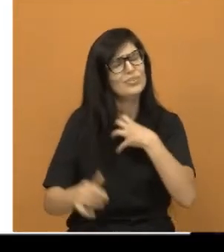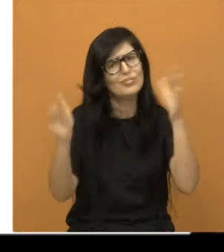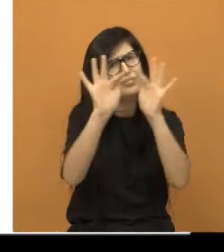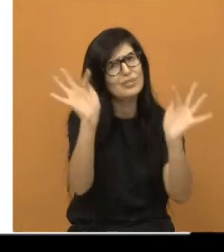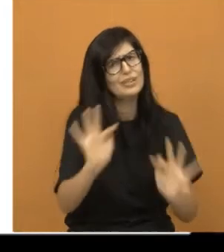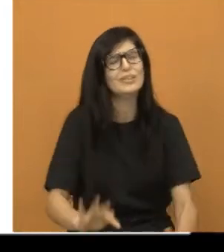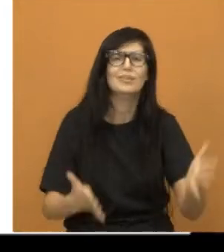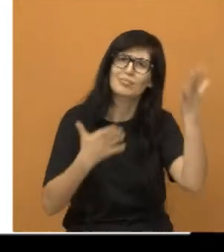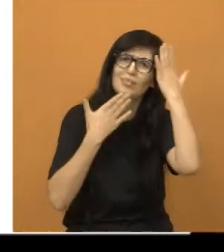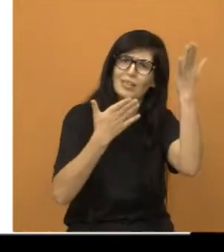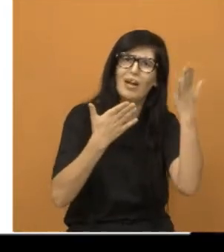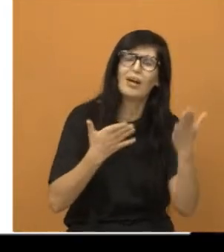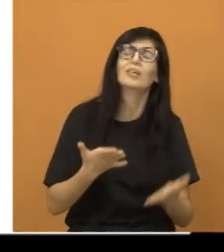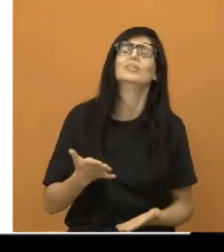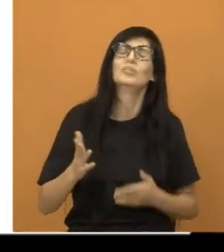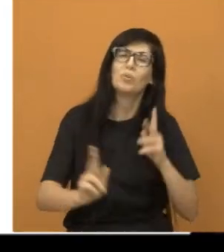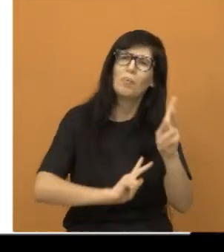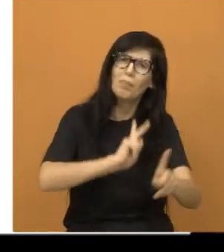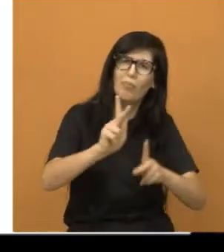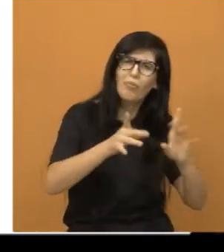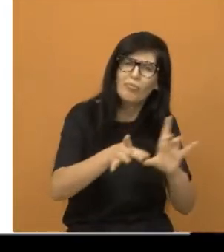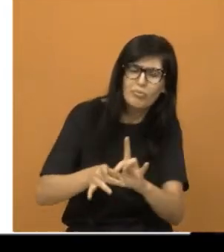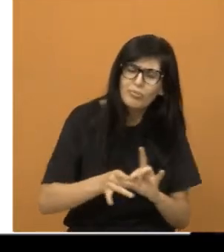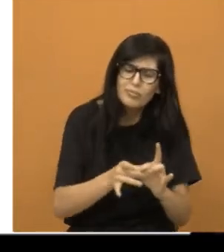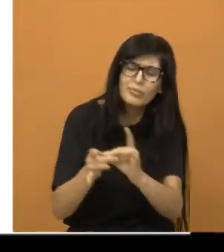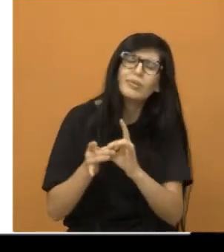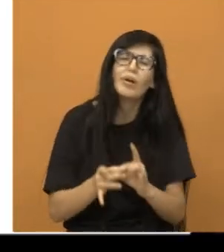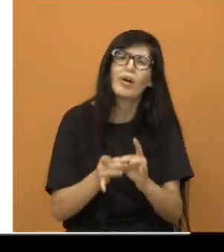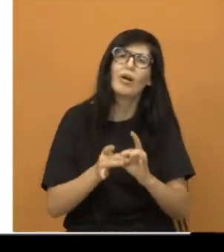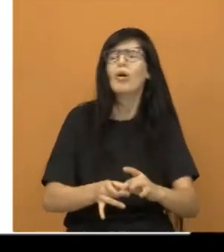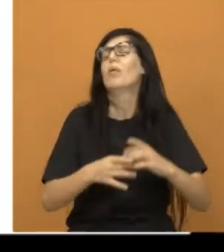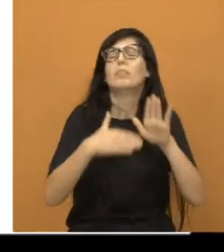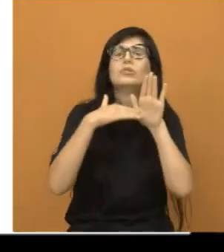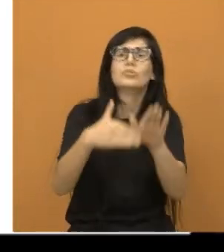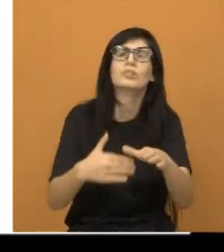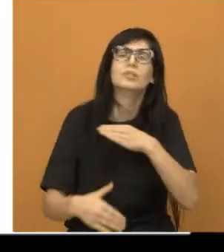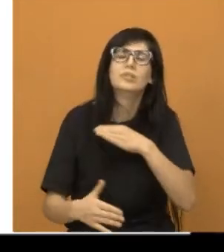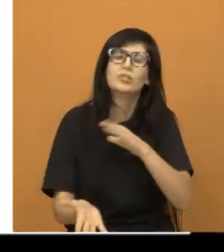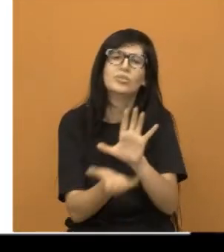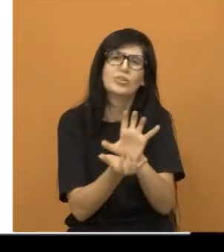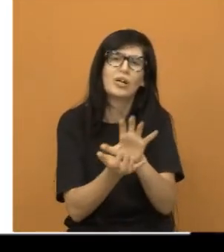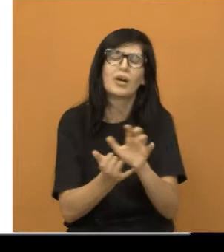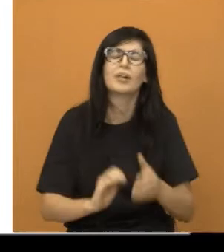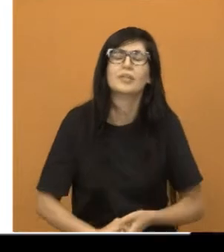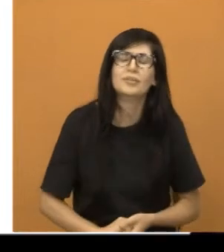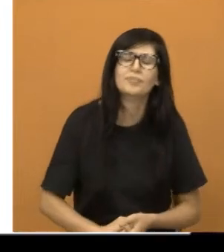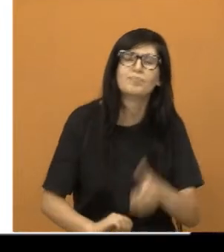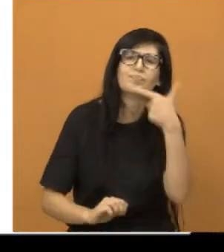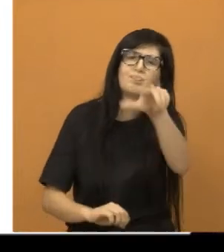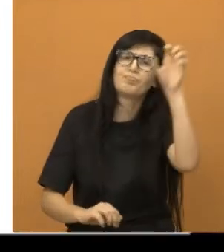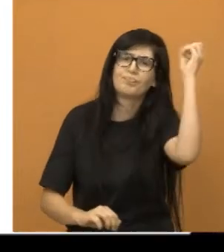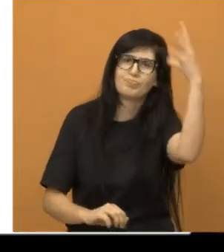o compromisso de trabalhar pela cidade de Jacarim. Próximo slide.